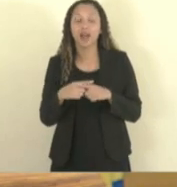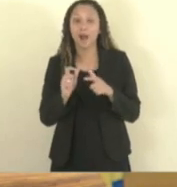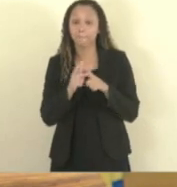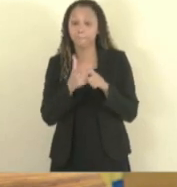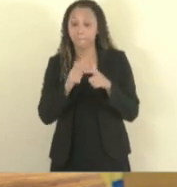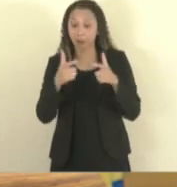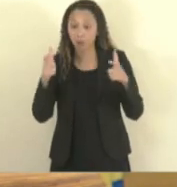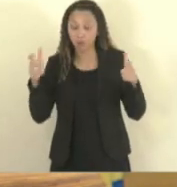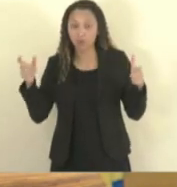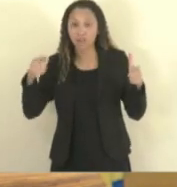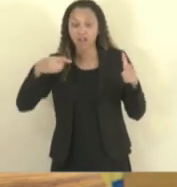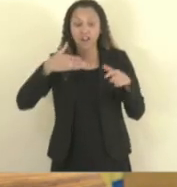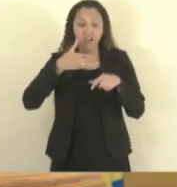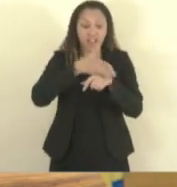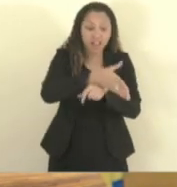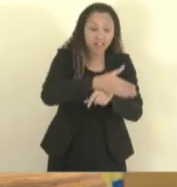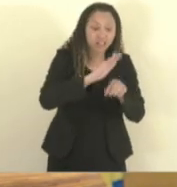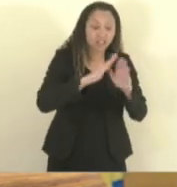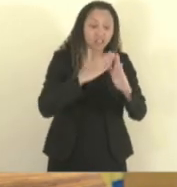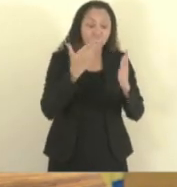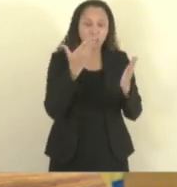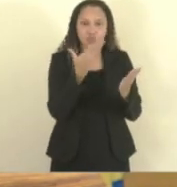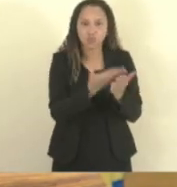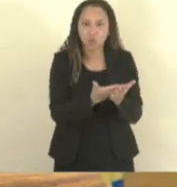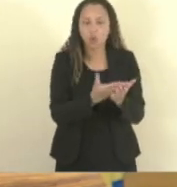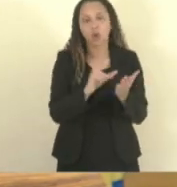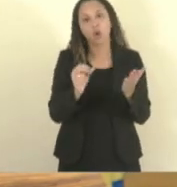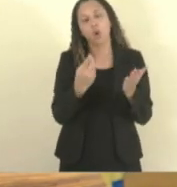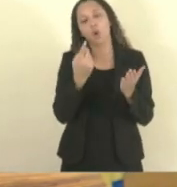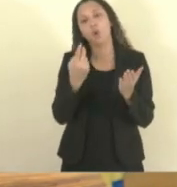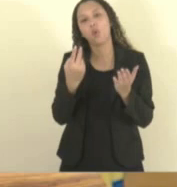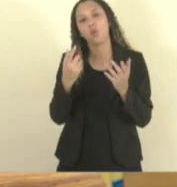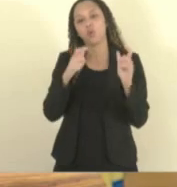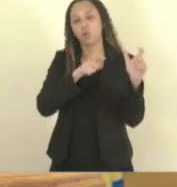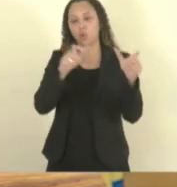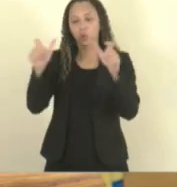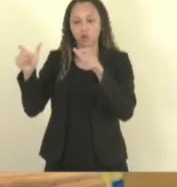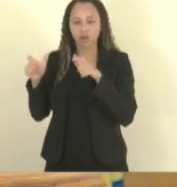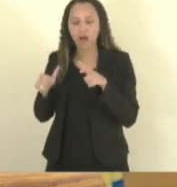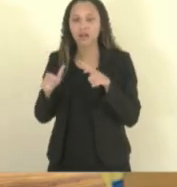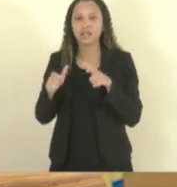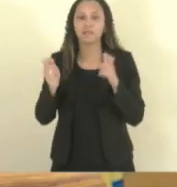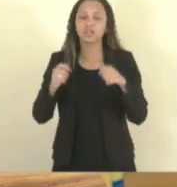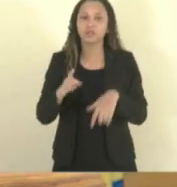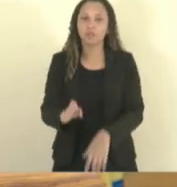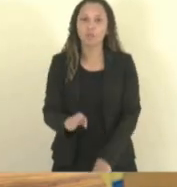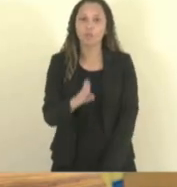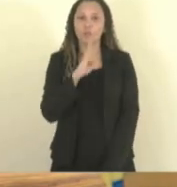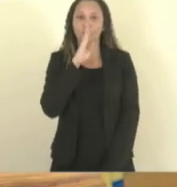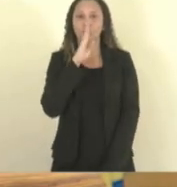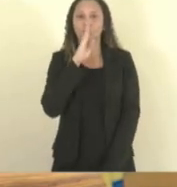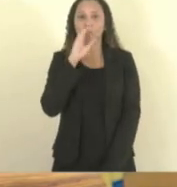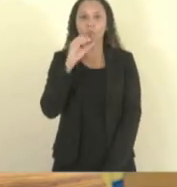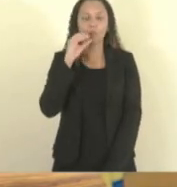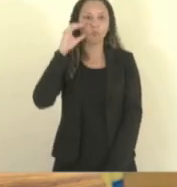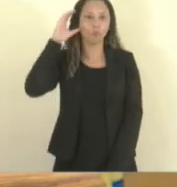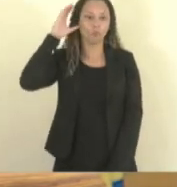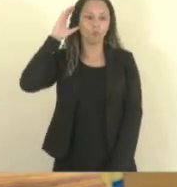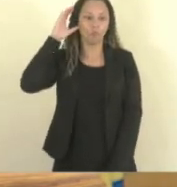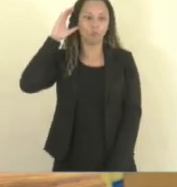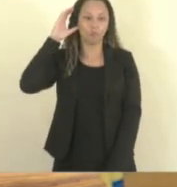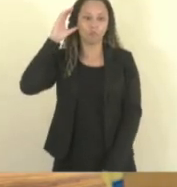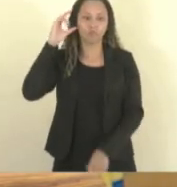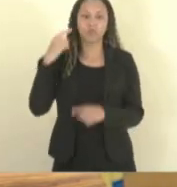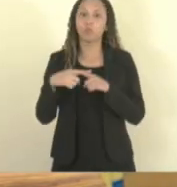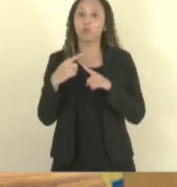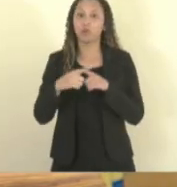escola ou em lugares como esses, são calados. Os seus filhos sofrem.